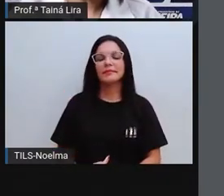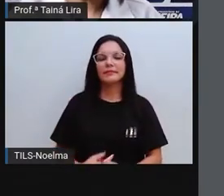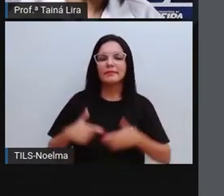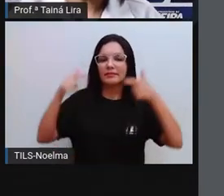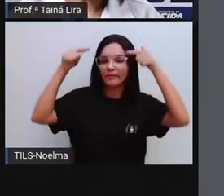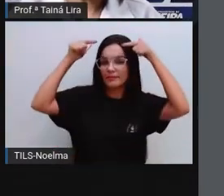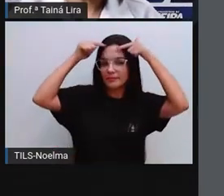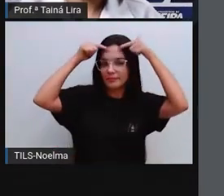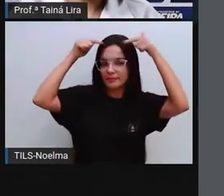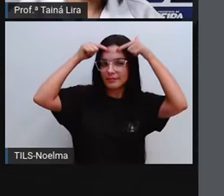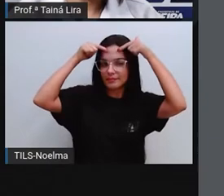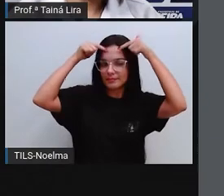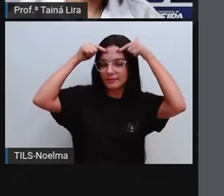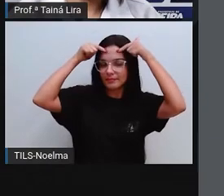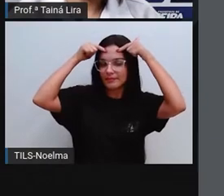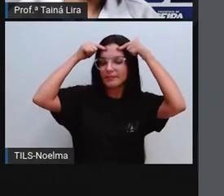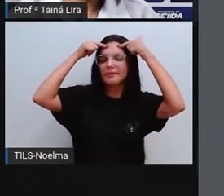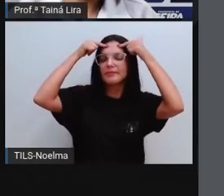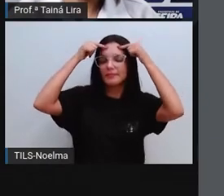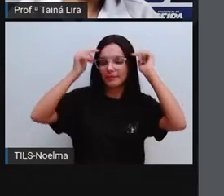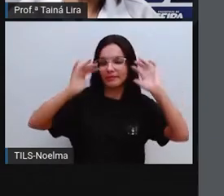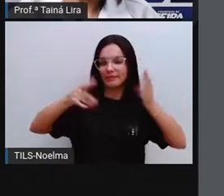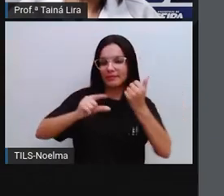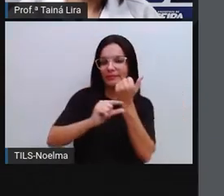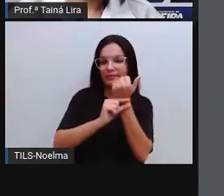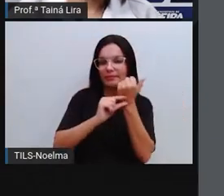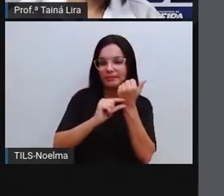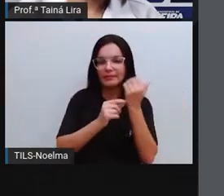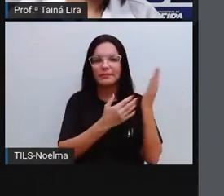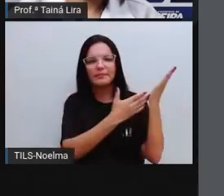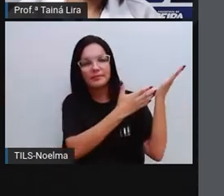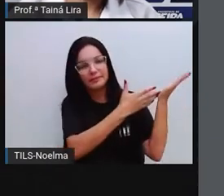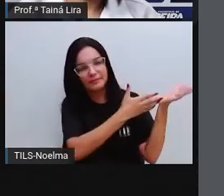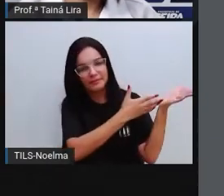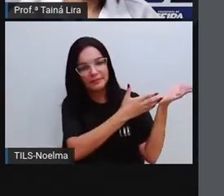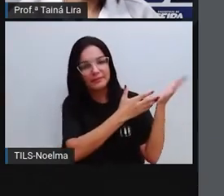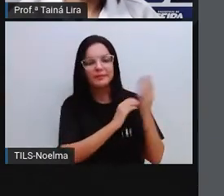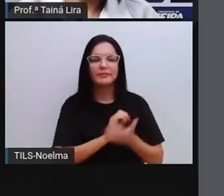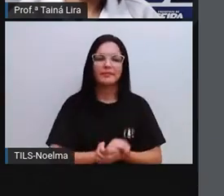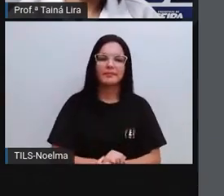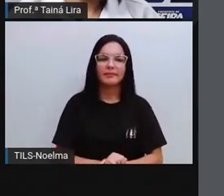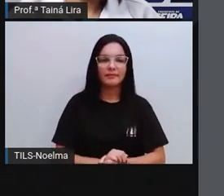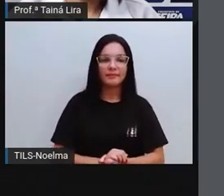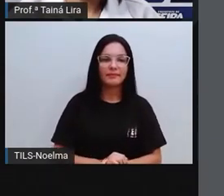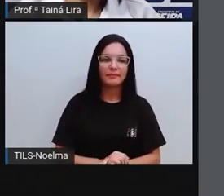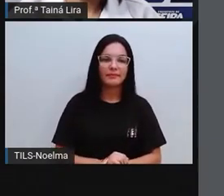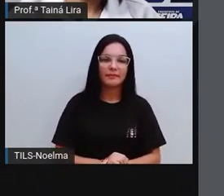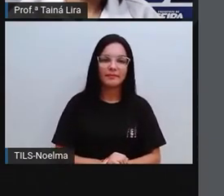e ilustrações aí, tá? De Cris Rasca, tá?